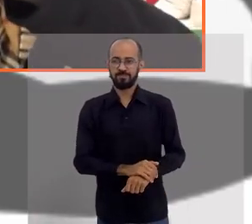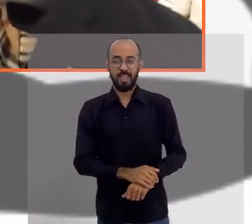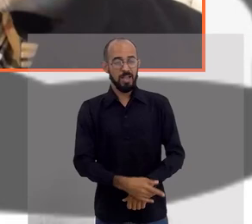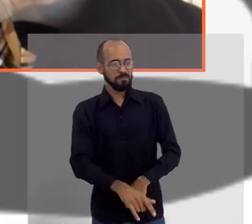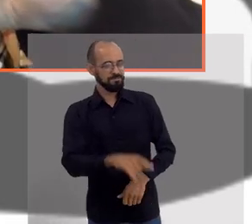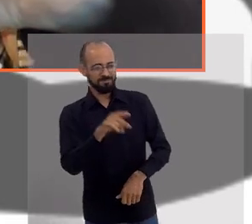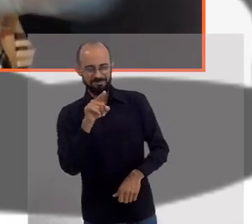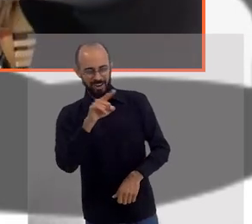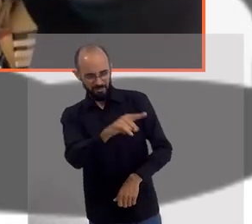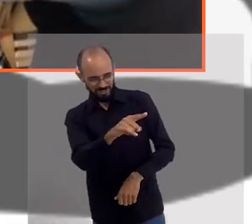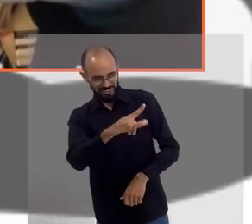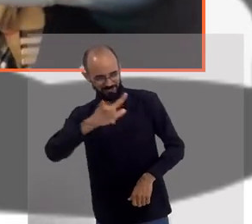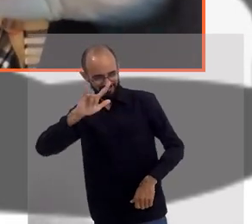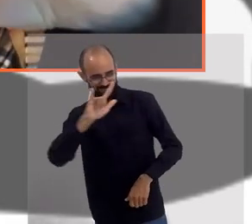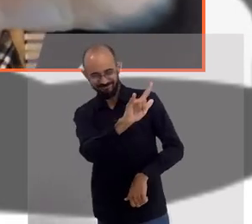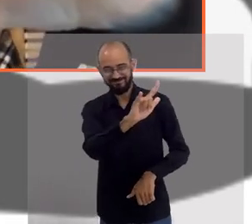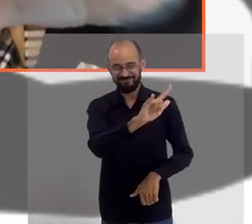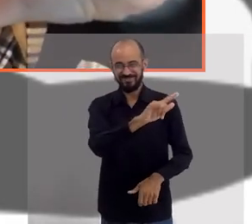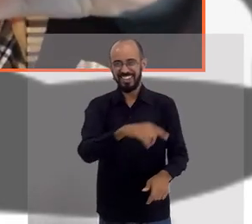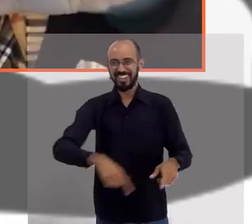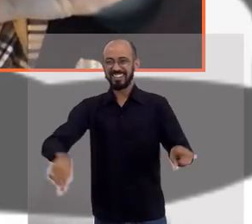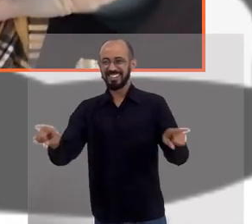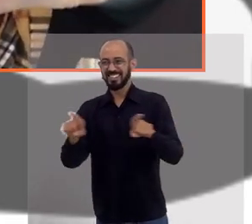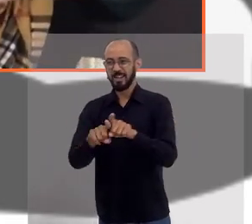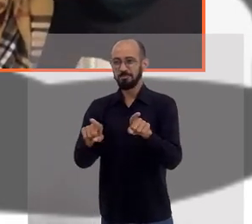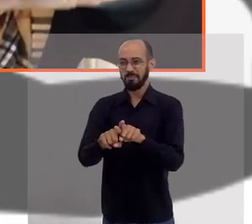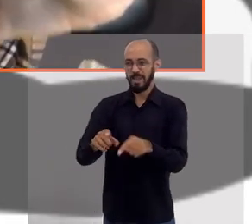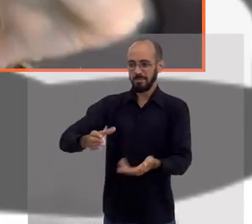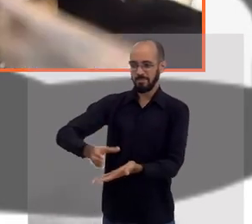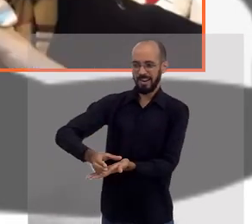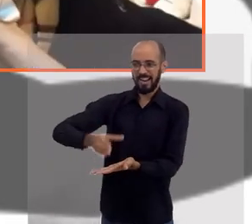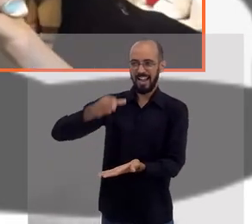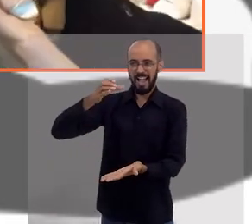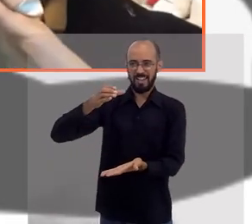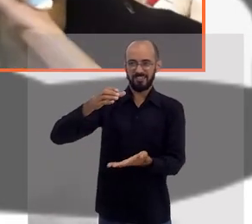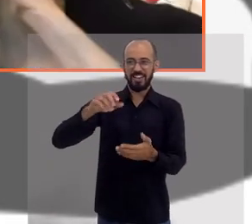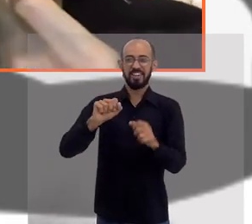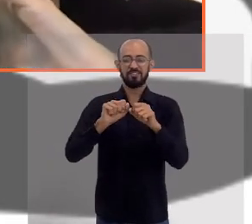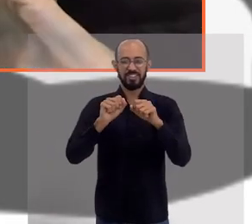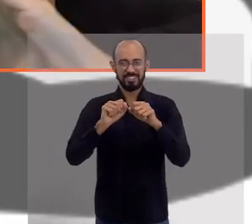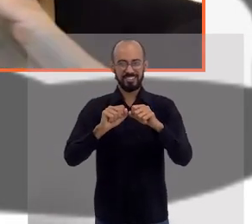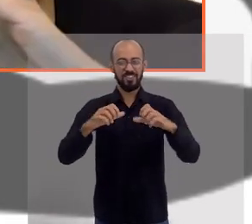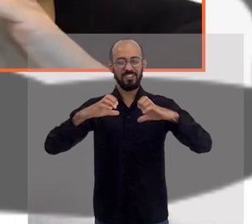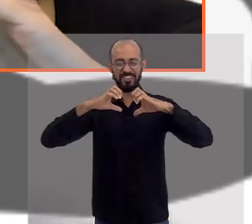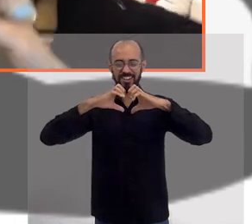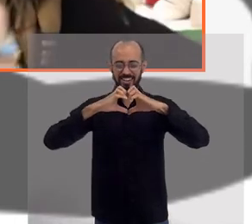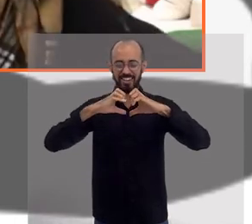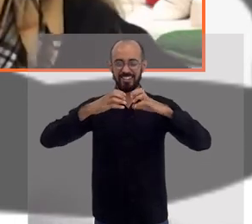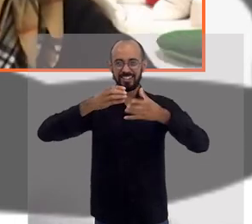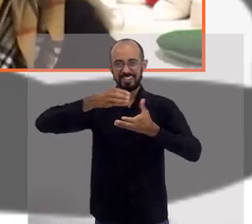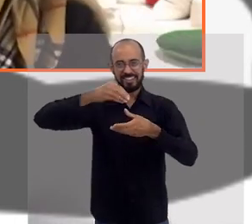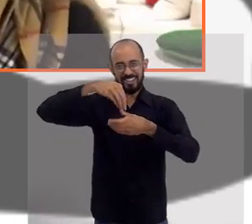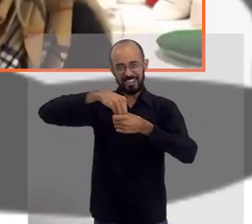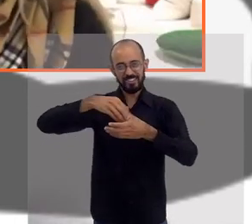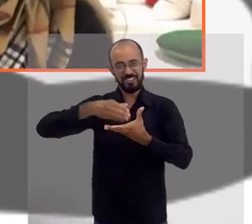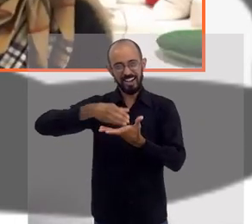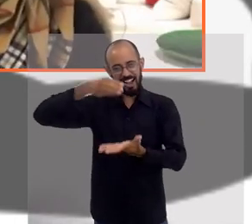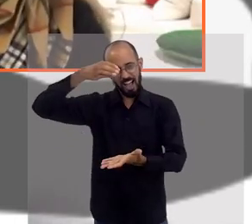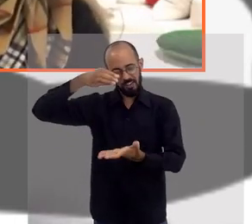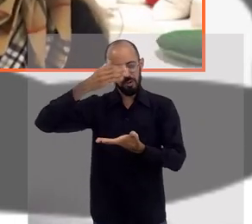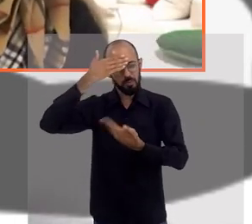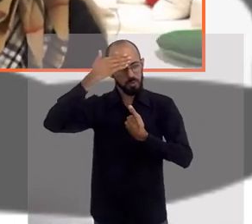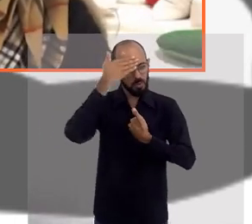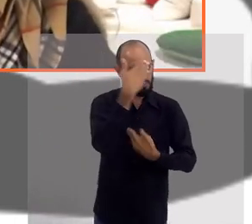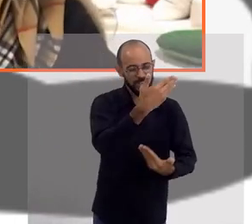para você e para o Garrafa no Mar, ó a garrafa, vou fazer o coração na garrafa. Muito bom. Muito obrigada por essa